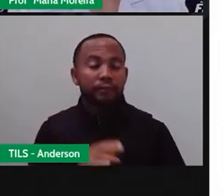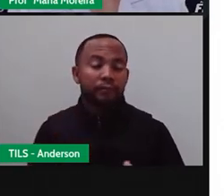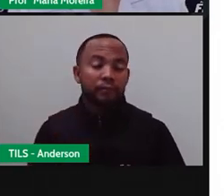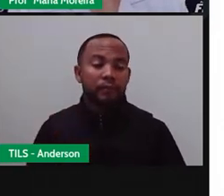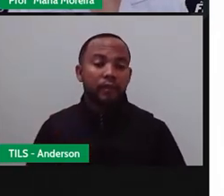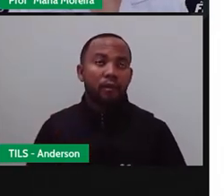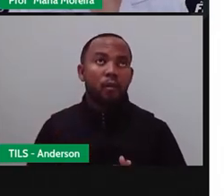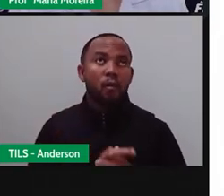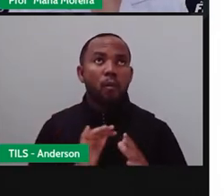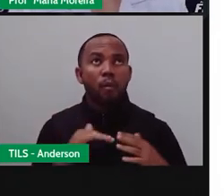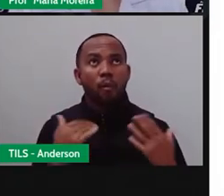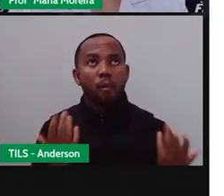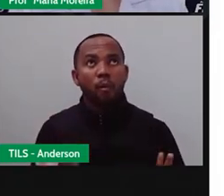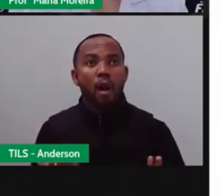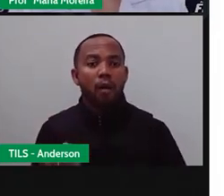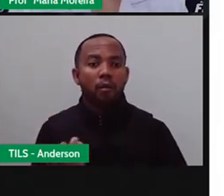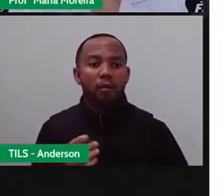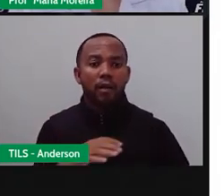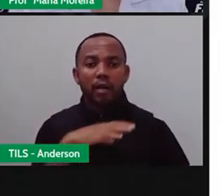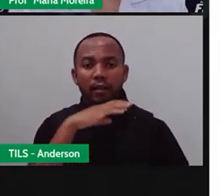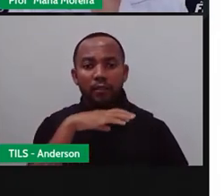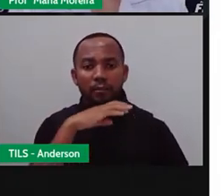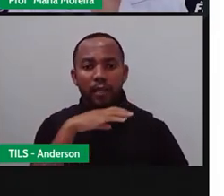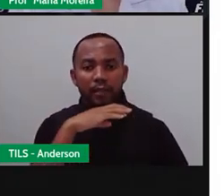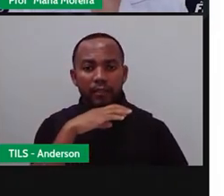são animais vertebrados?